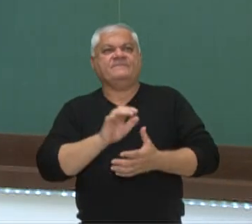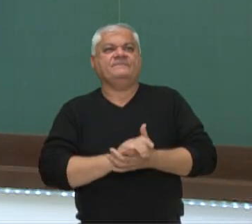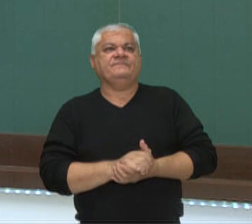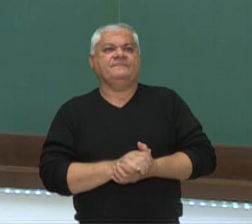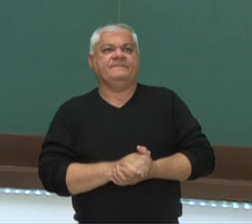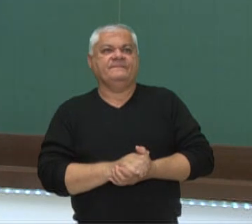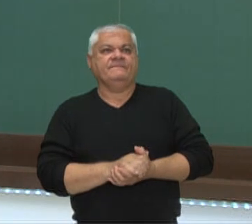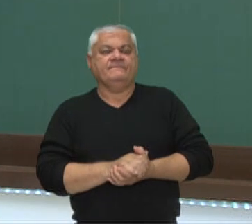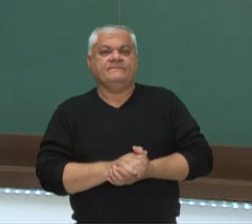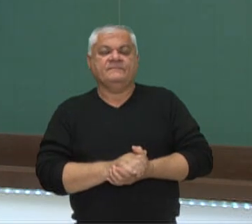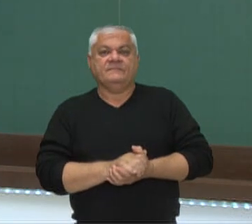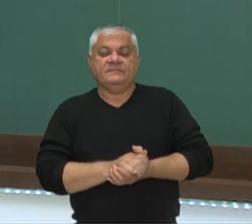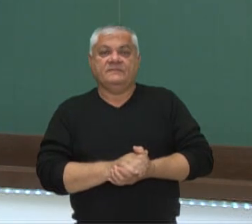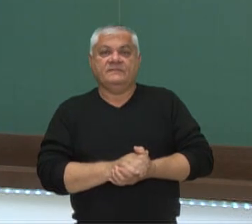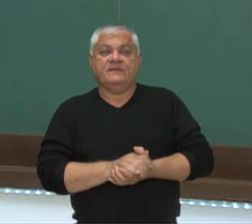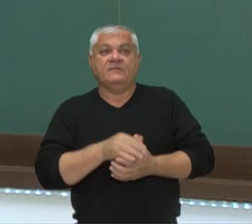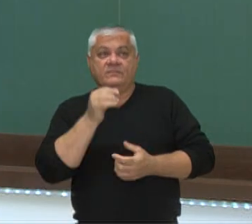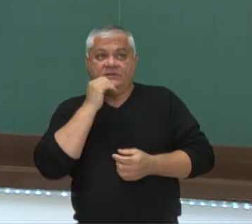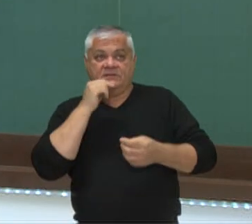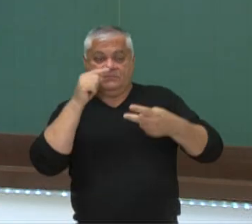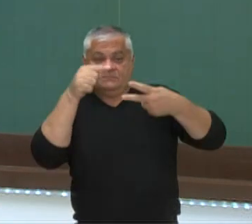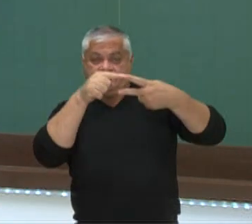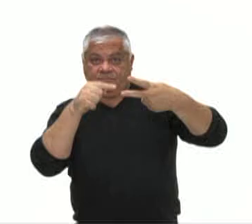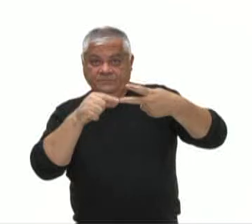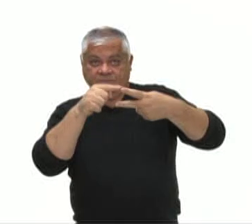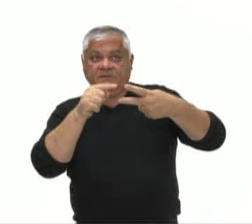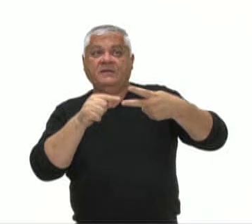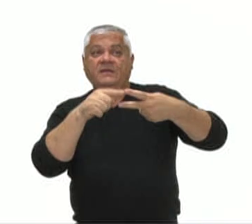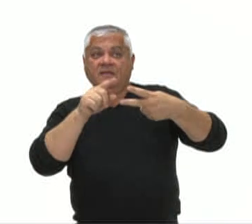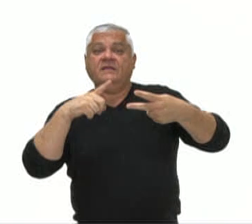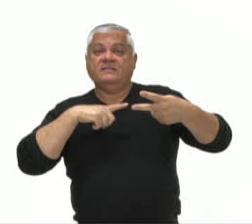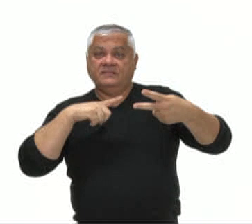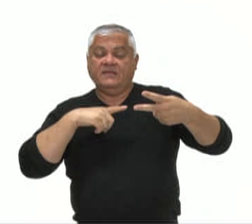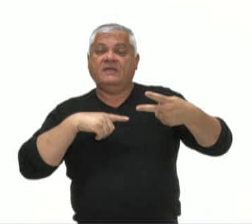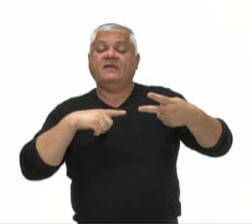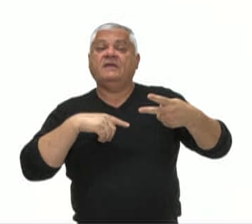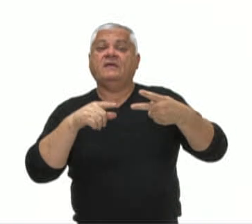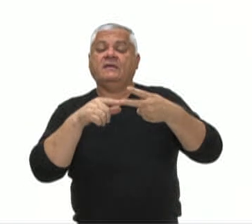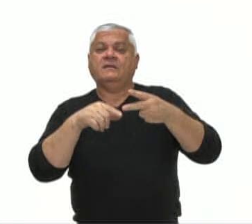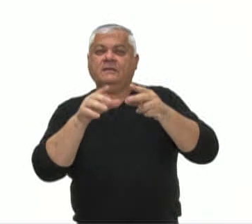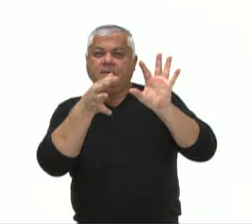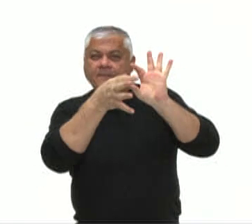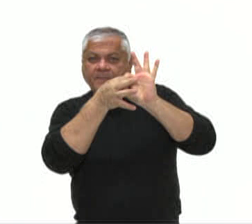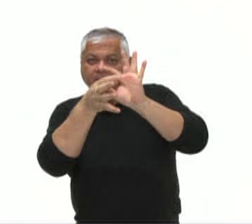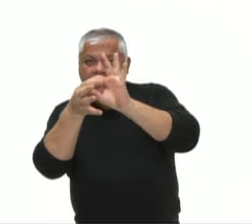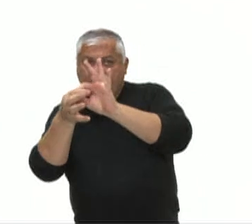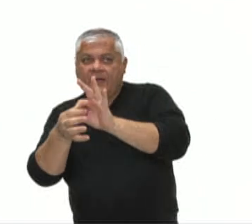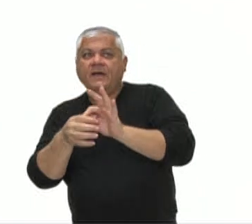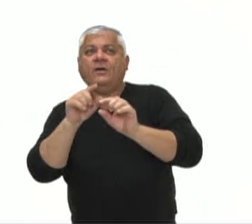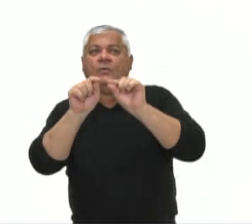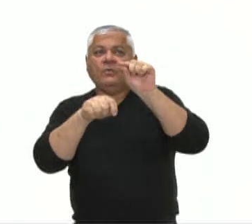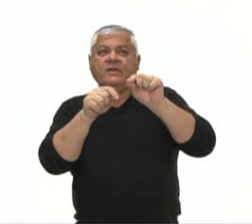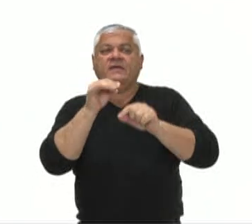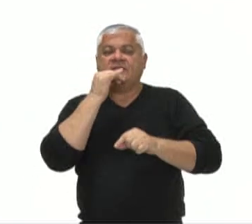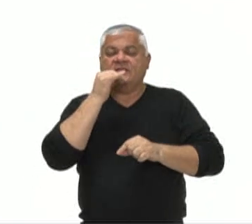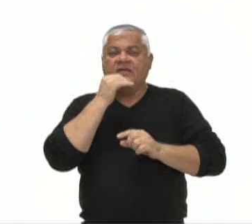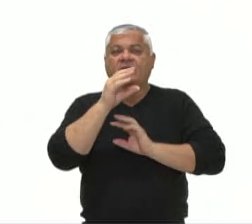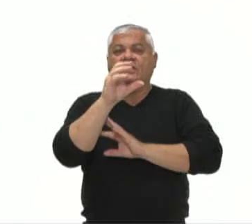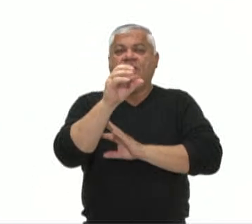Período composto por coordenação é aquele constituído por orações coordenadas, que são aquelas que